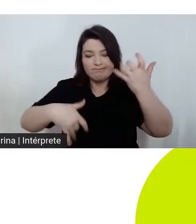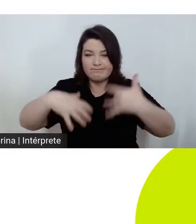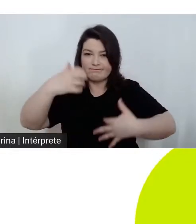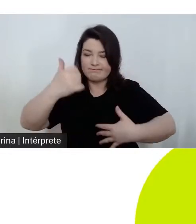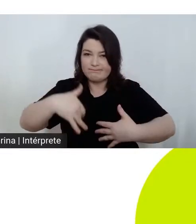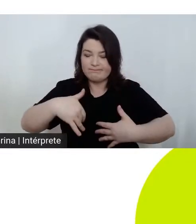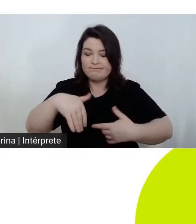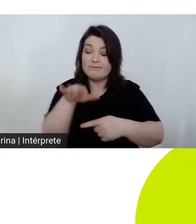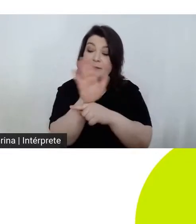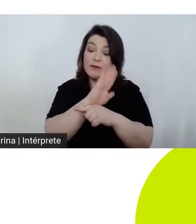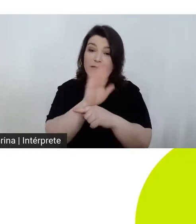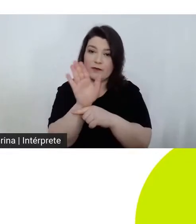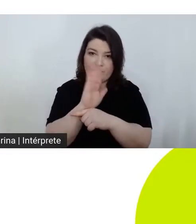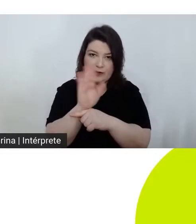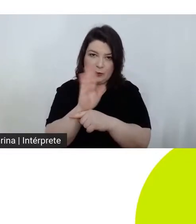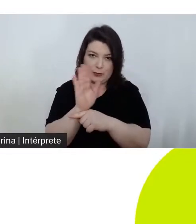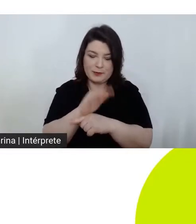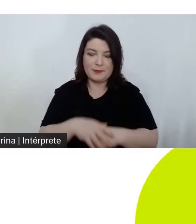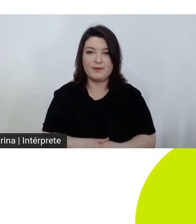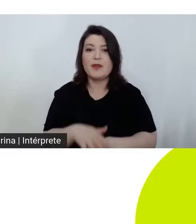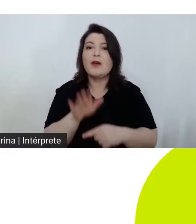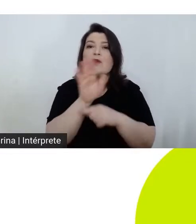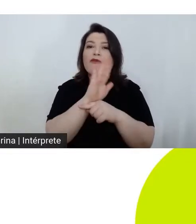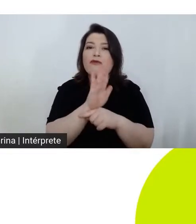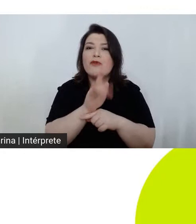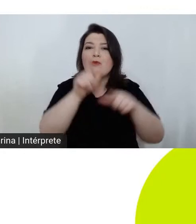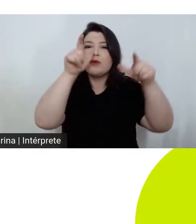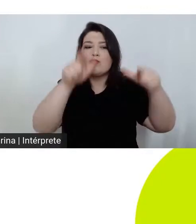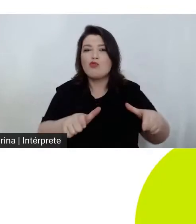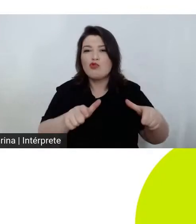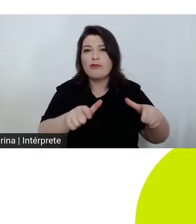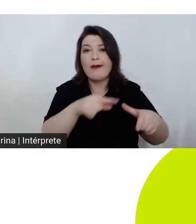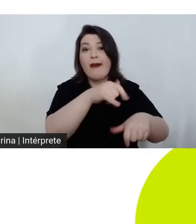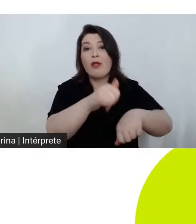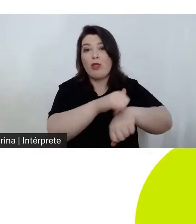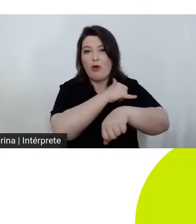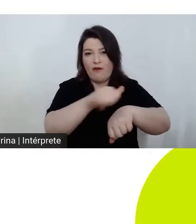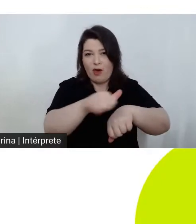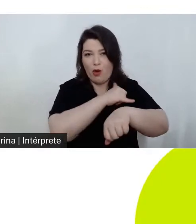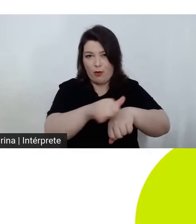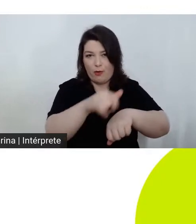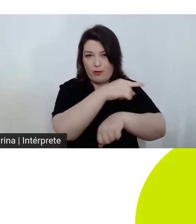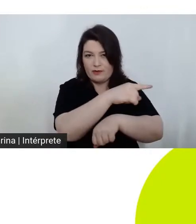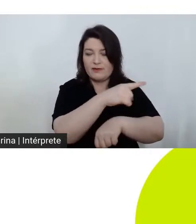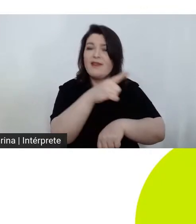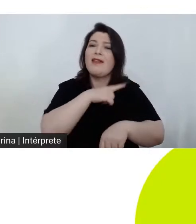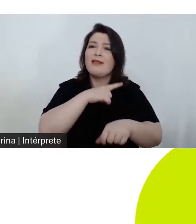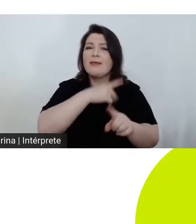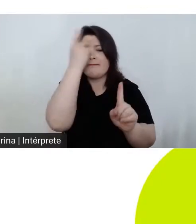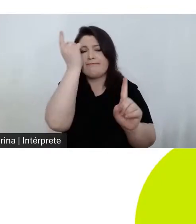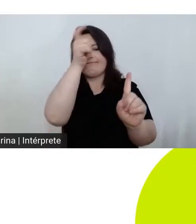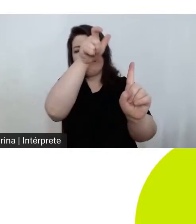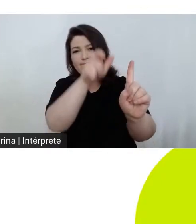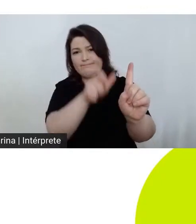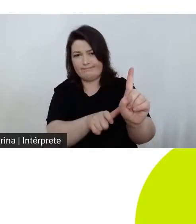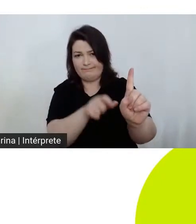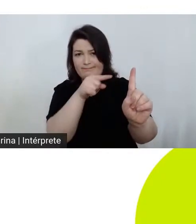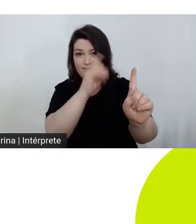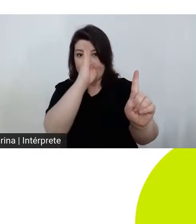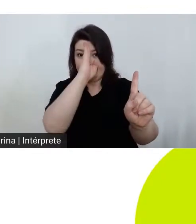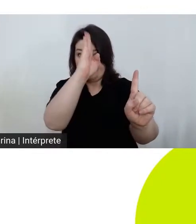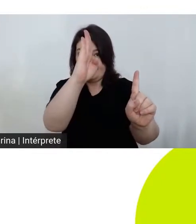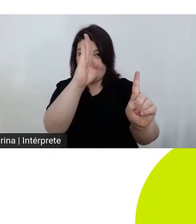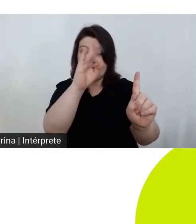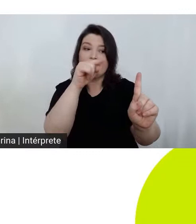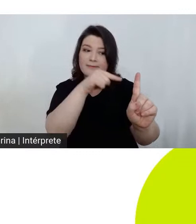o filme, né? Então, o filme se passa em Nova York e a gente tem esse personagem sensacional, que é o Howard